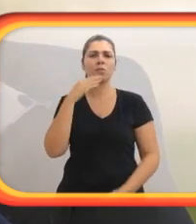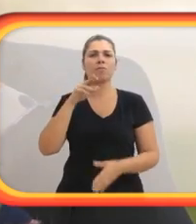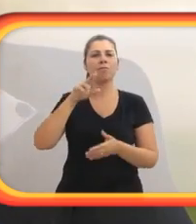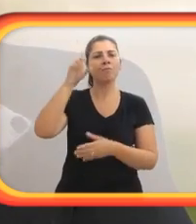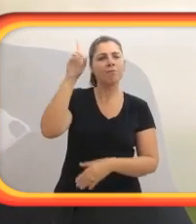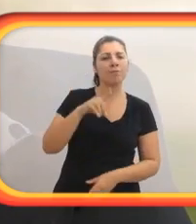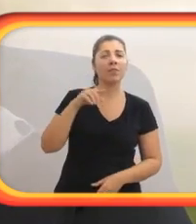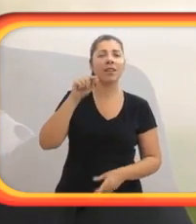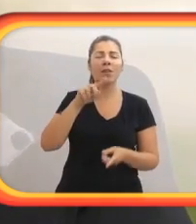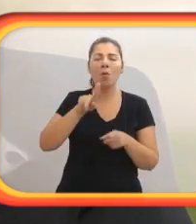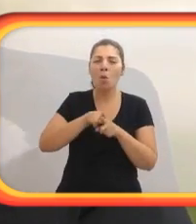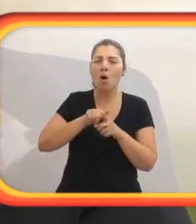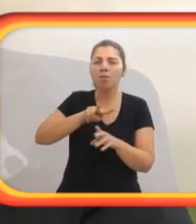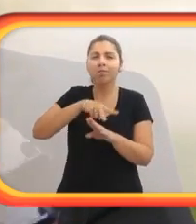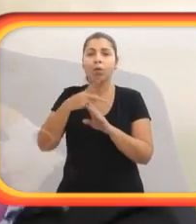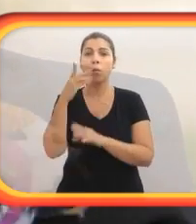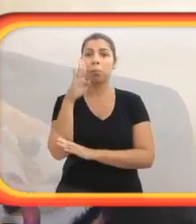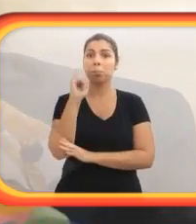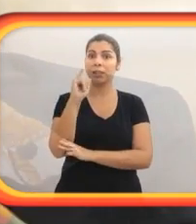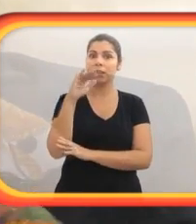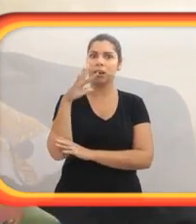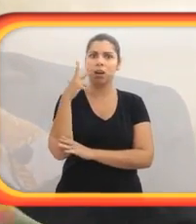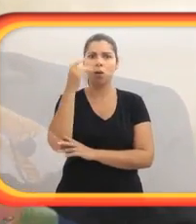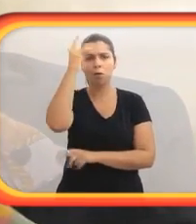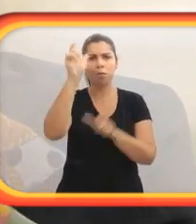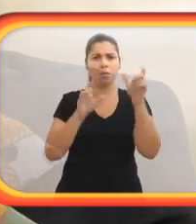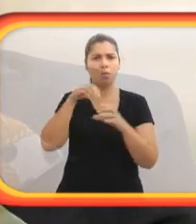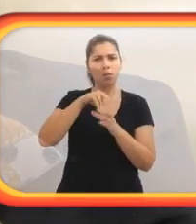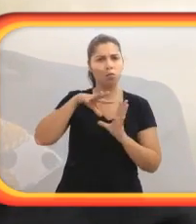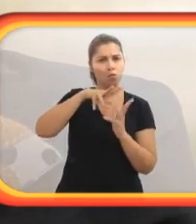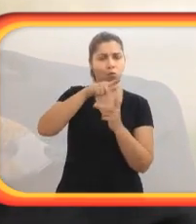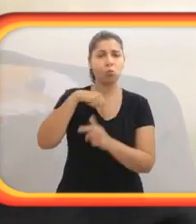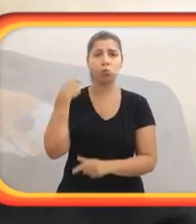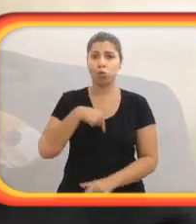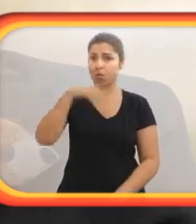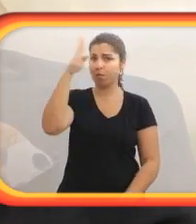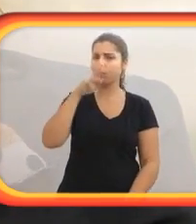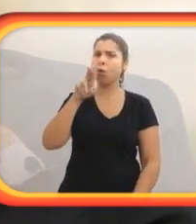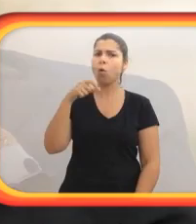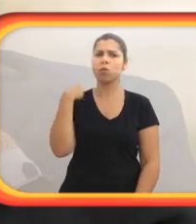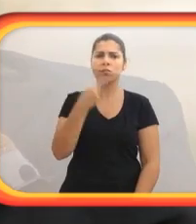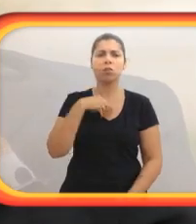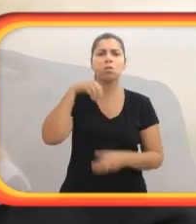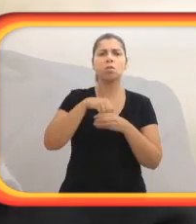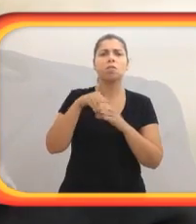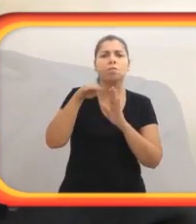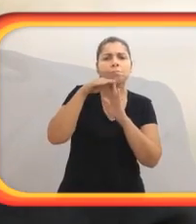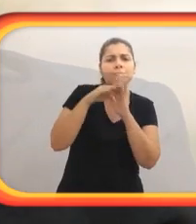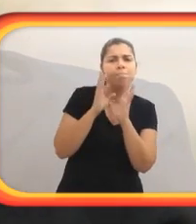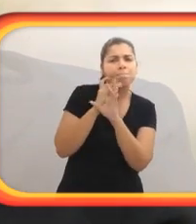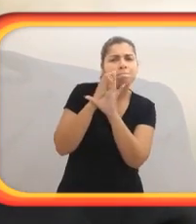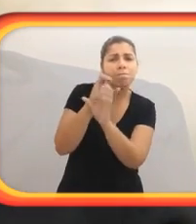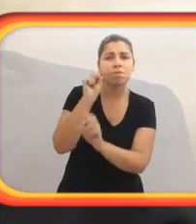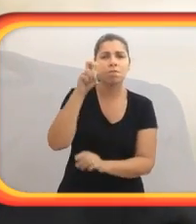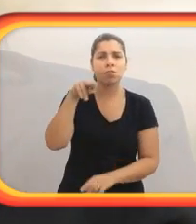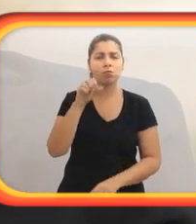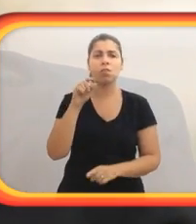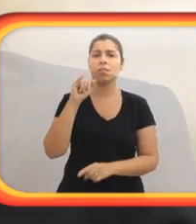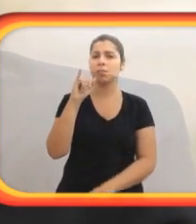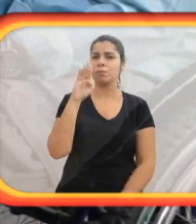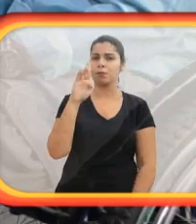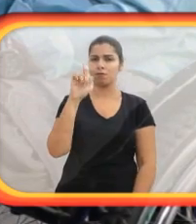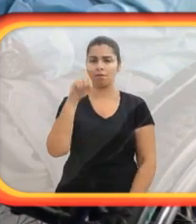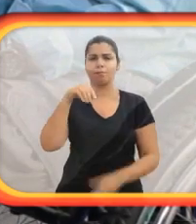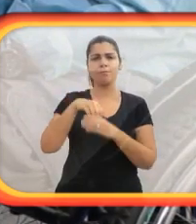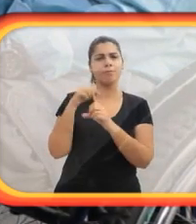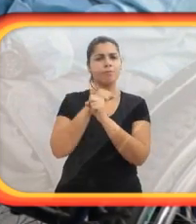quase 15% da população mundial tem algum tipo de deficiência. Isso equivale a 1 bilhão de pessoas no